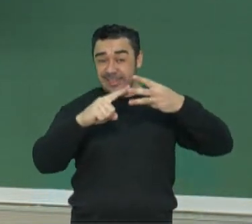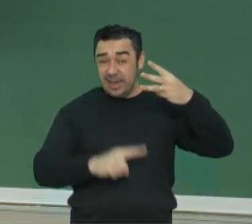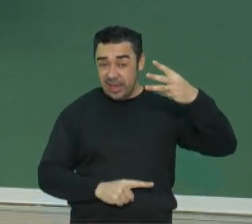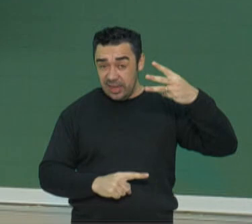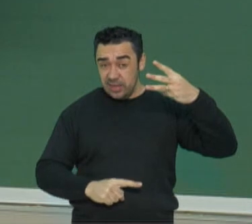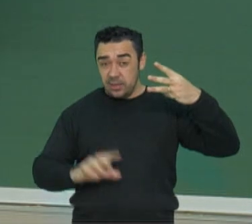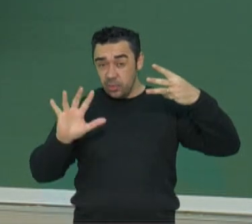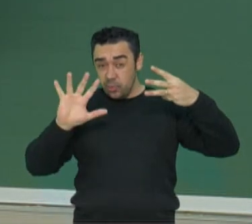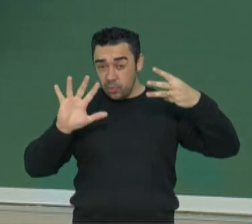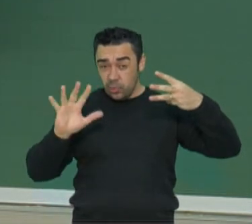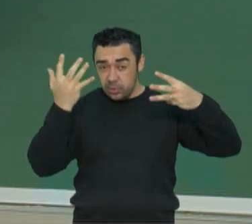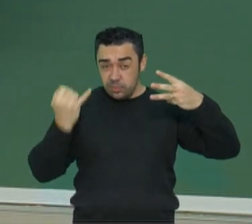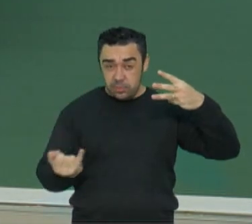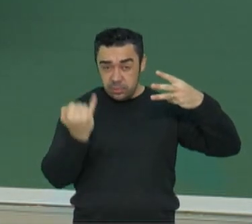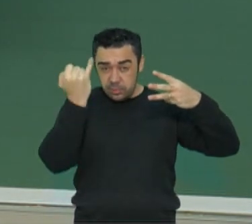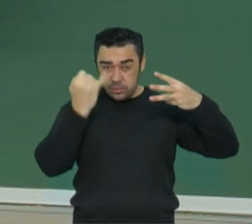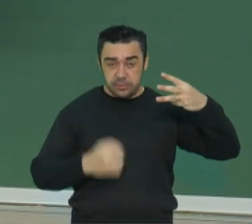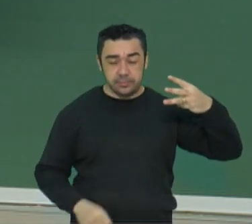na origem.